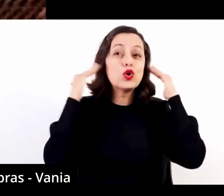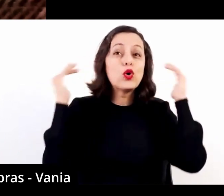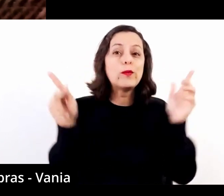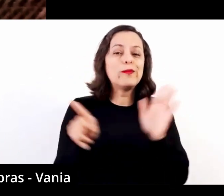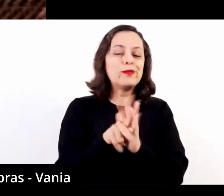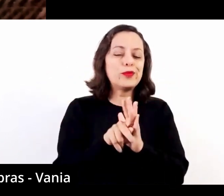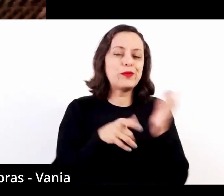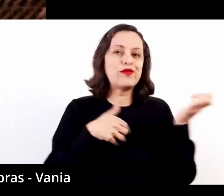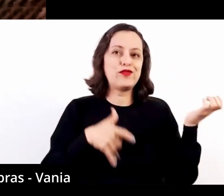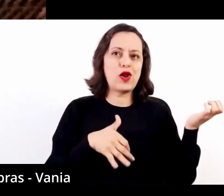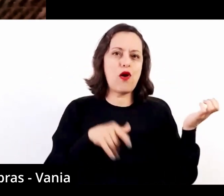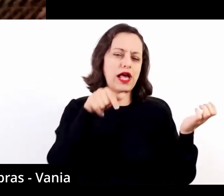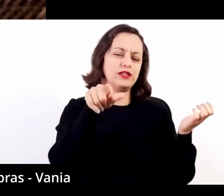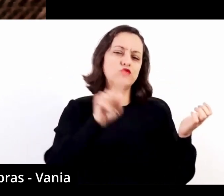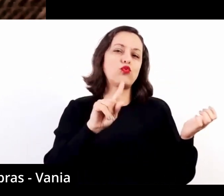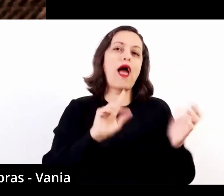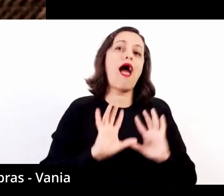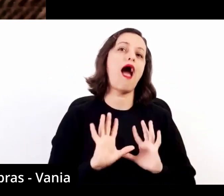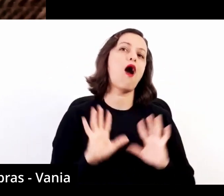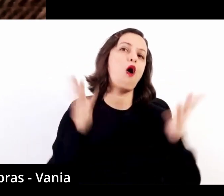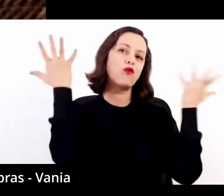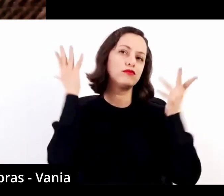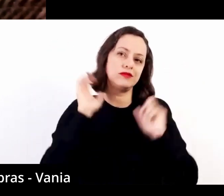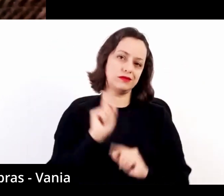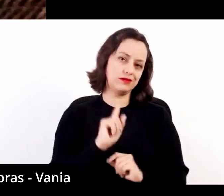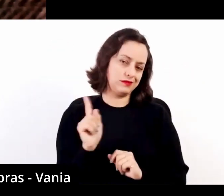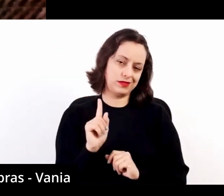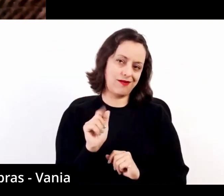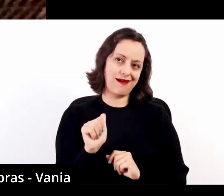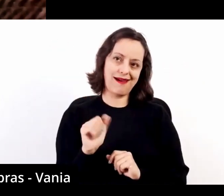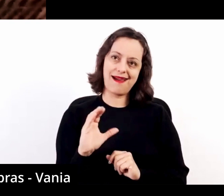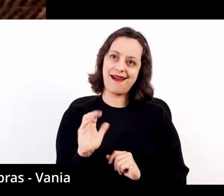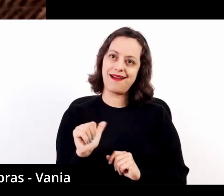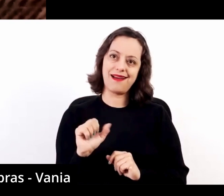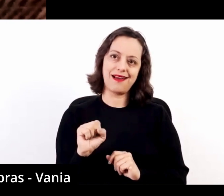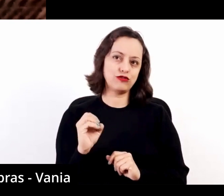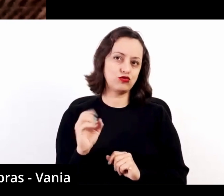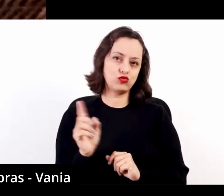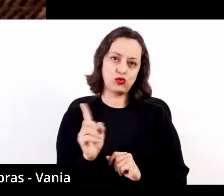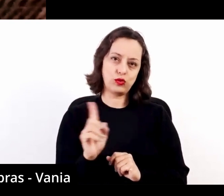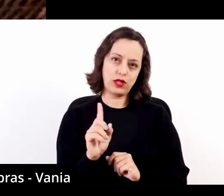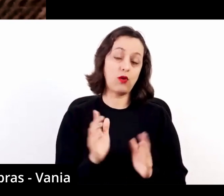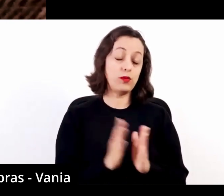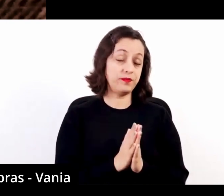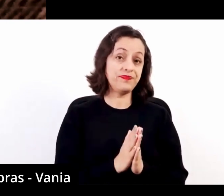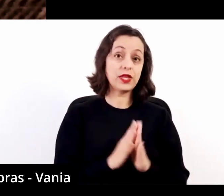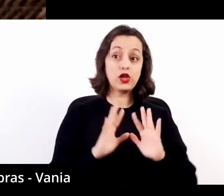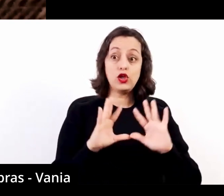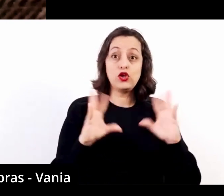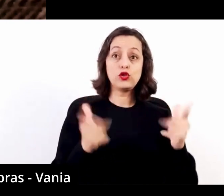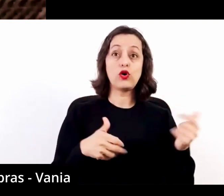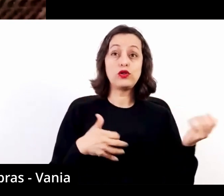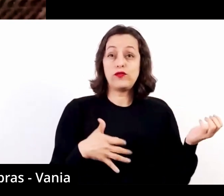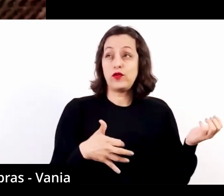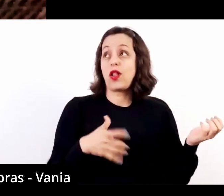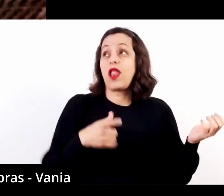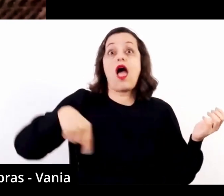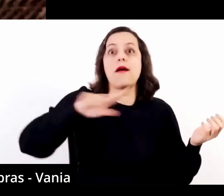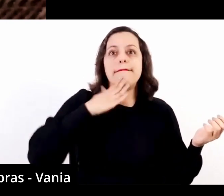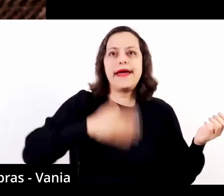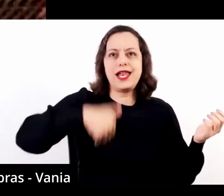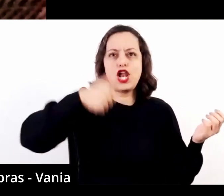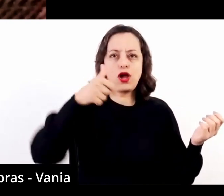é fruto de um acaso, Helen, não é uma defesa do violão ou dos violonistas fortuita.